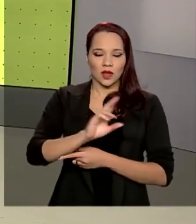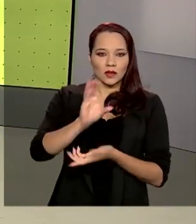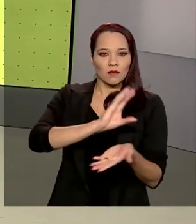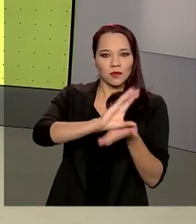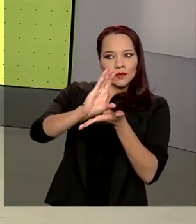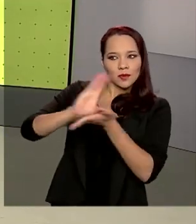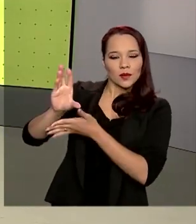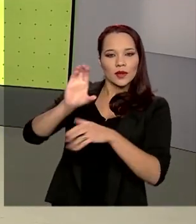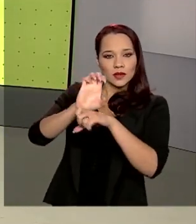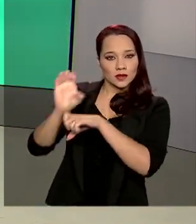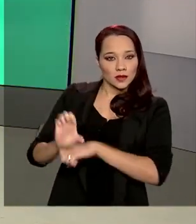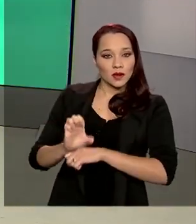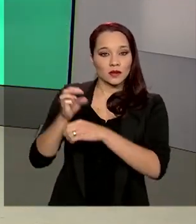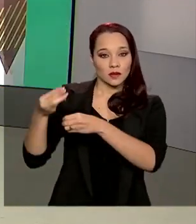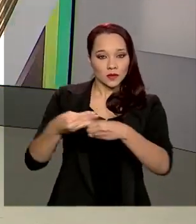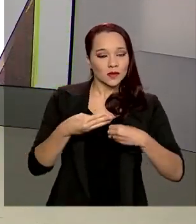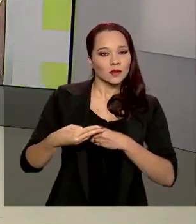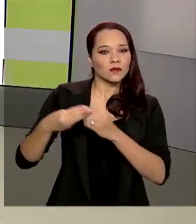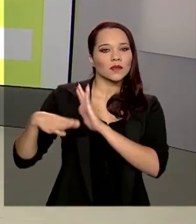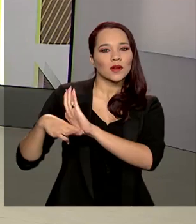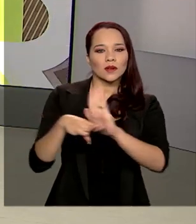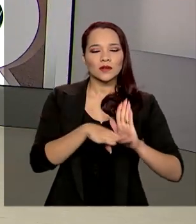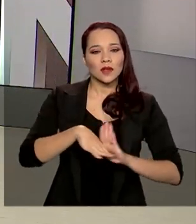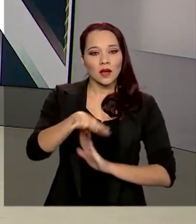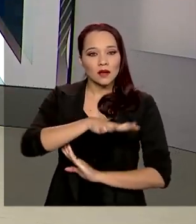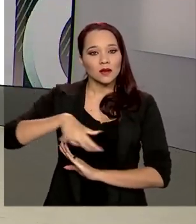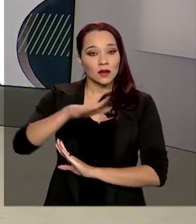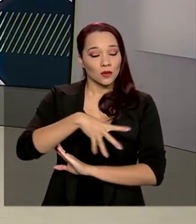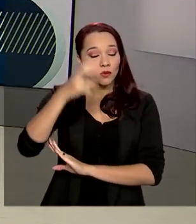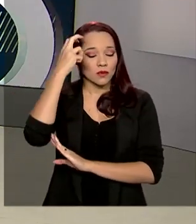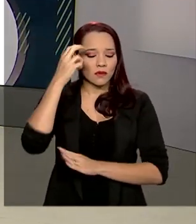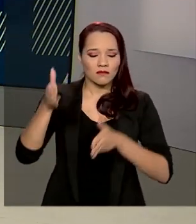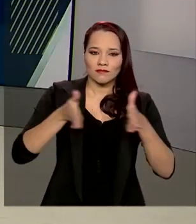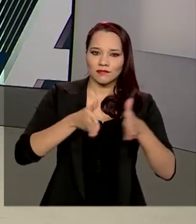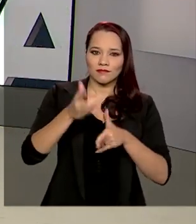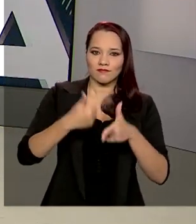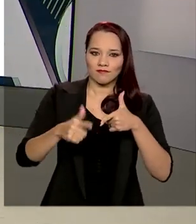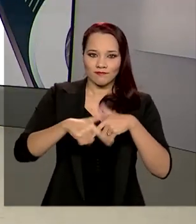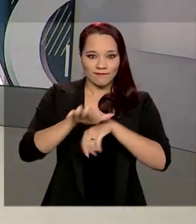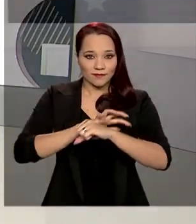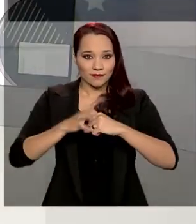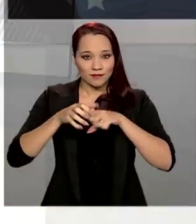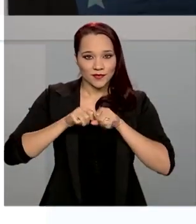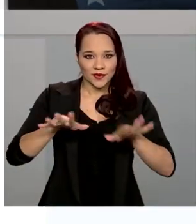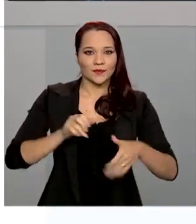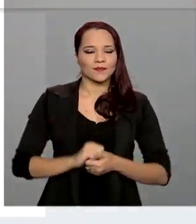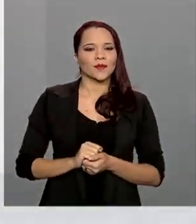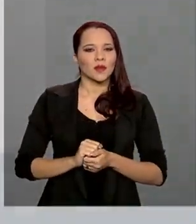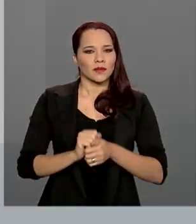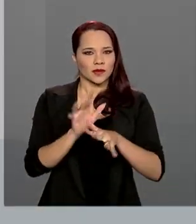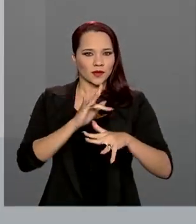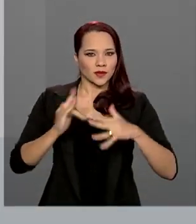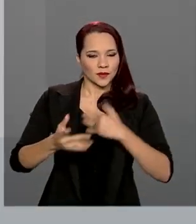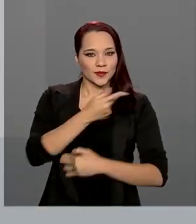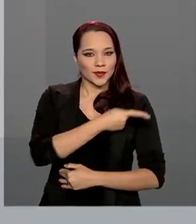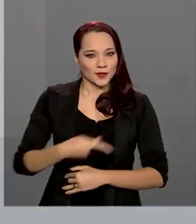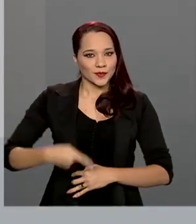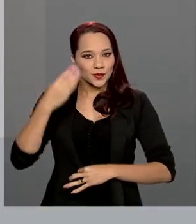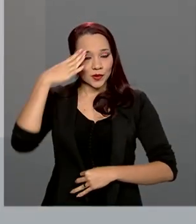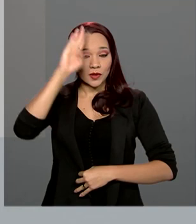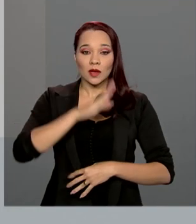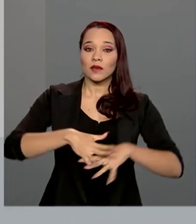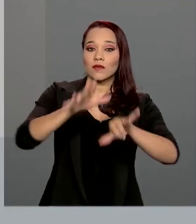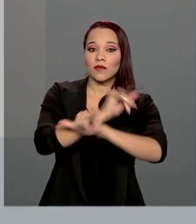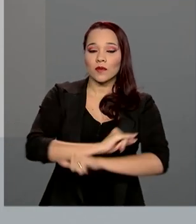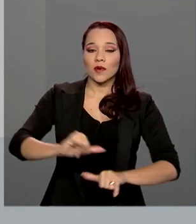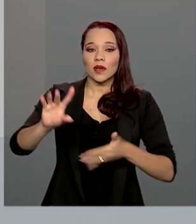estados e municípios para ajudar o setor cultural durante a pandemia. Pelas redes sociais, presidente Jair Bolsonaro informou